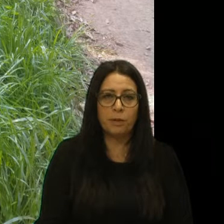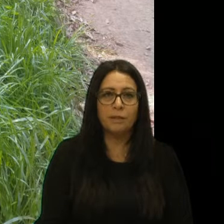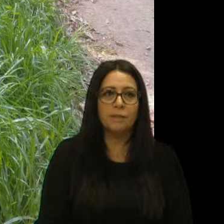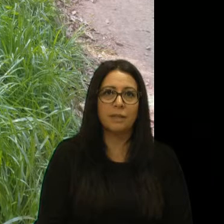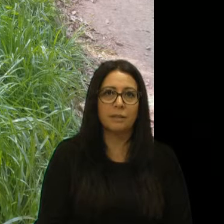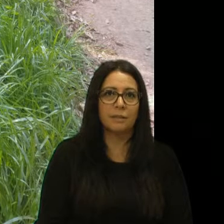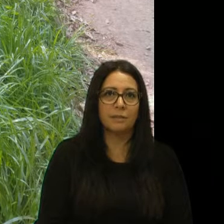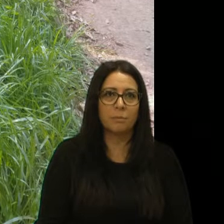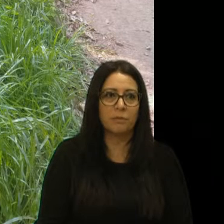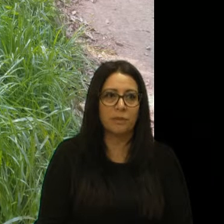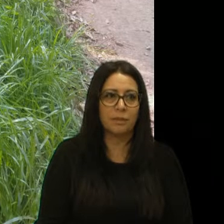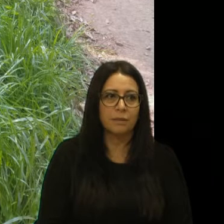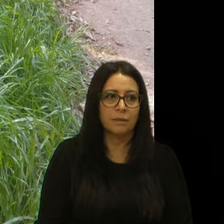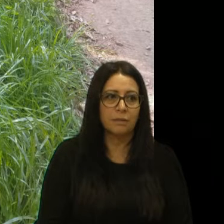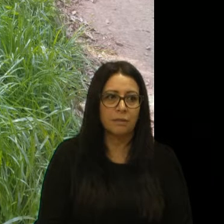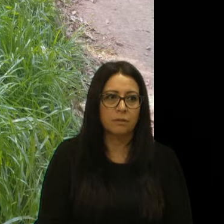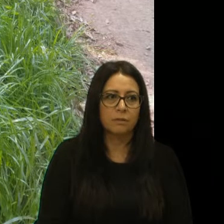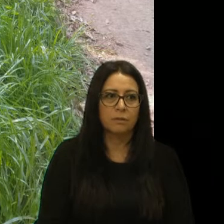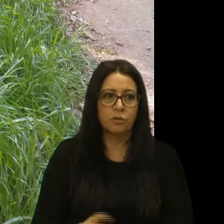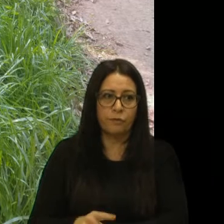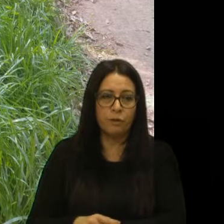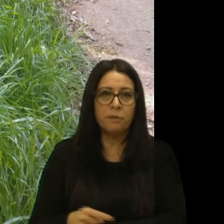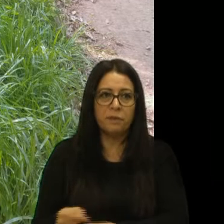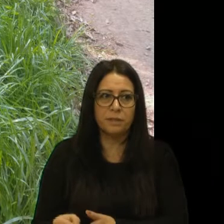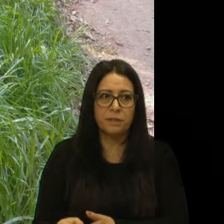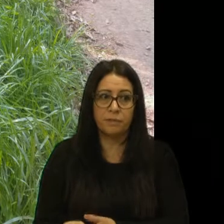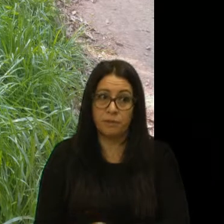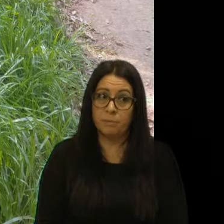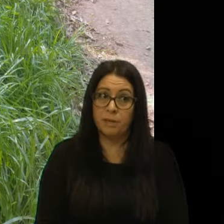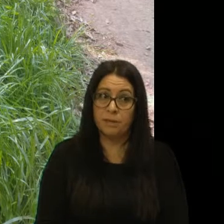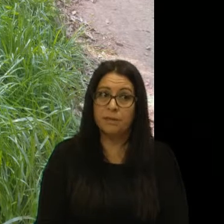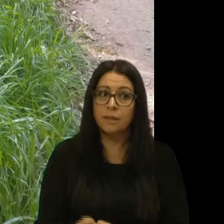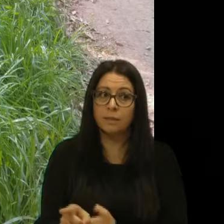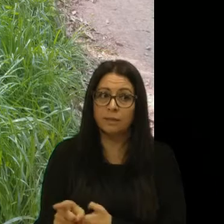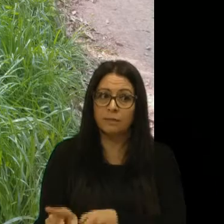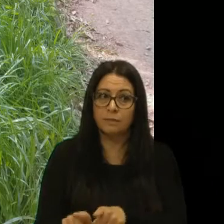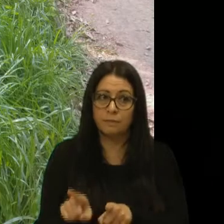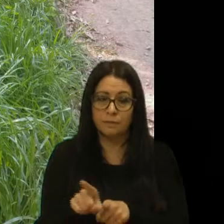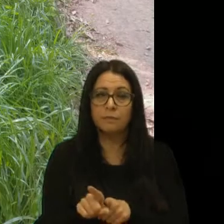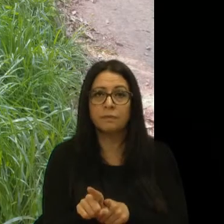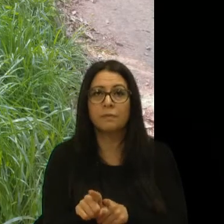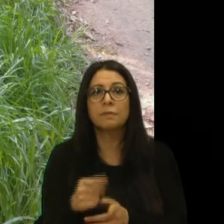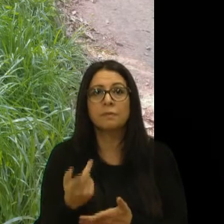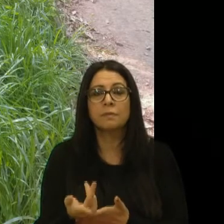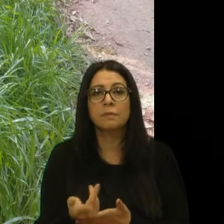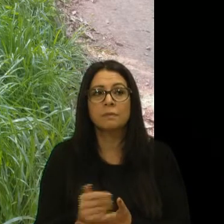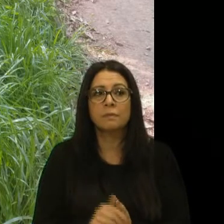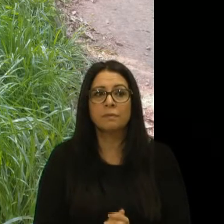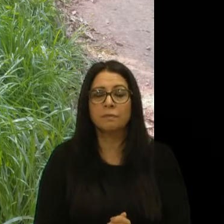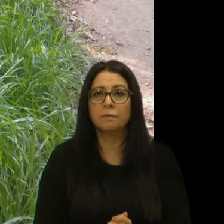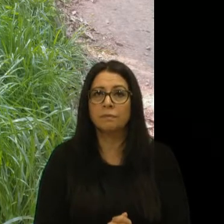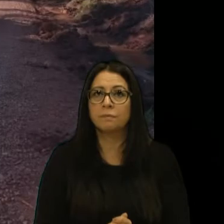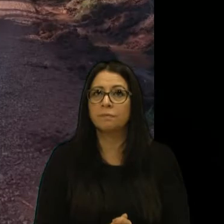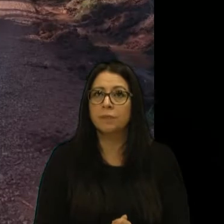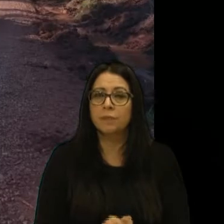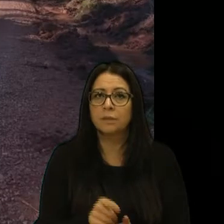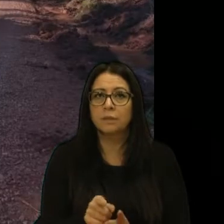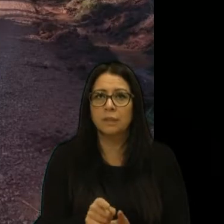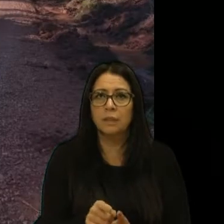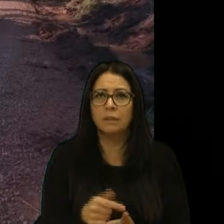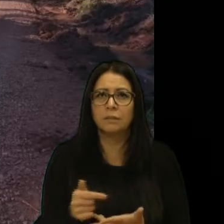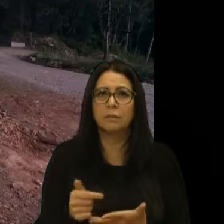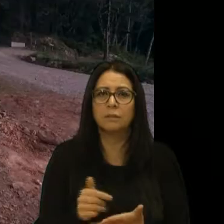um carro, de qualquer momento, cair para lá, já muitos riscos, aí também já ocorreram, porque, inclusive, a rua é inclinada,